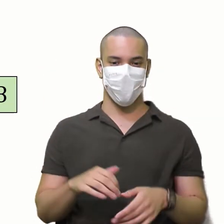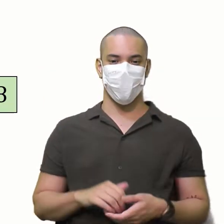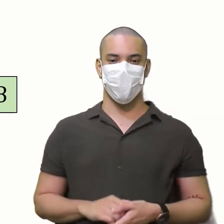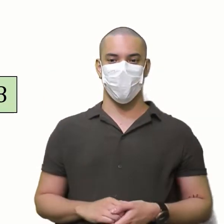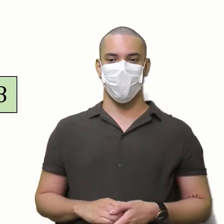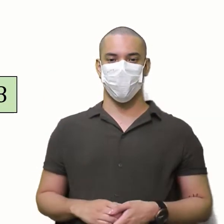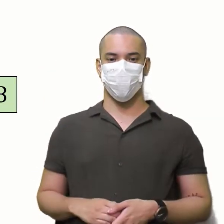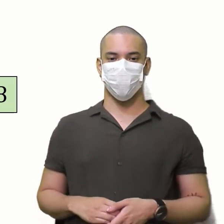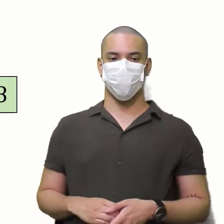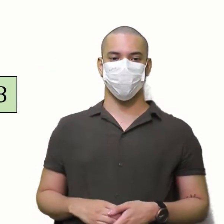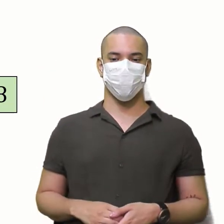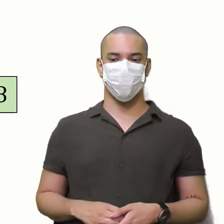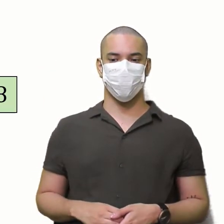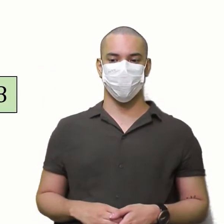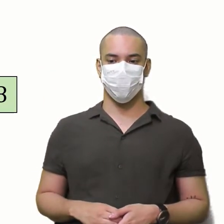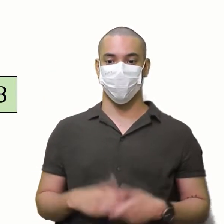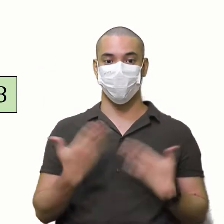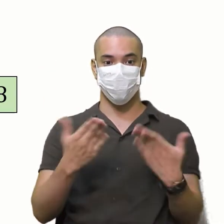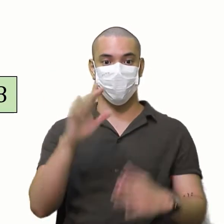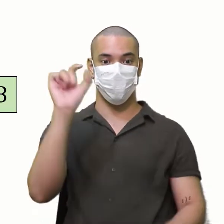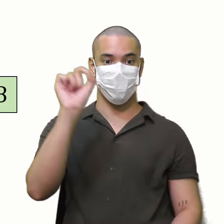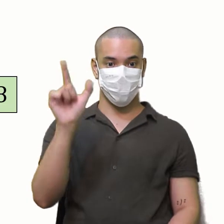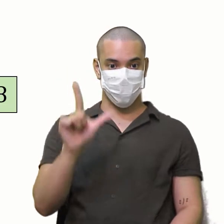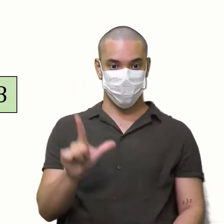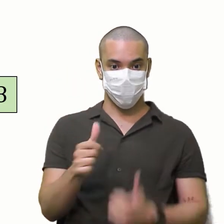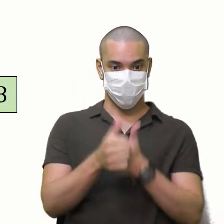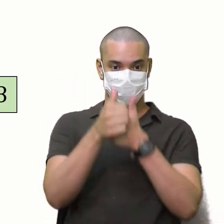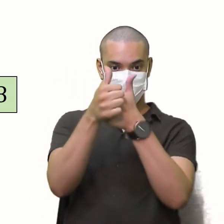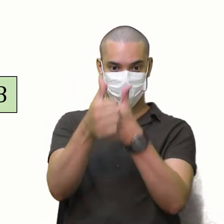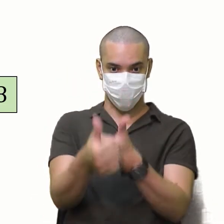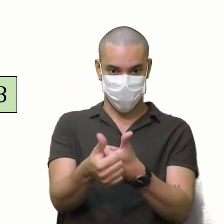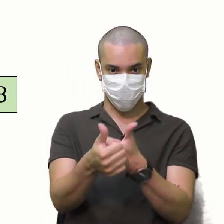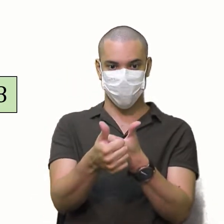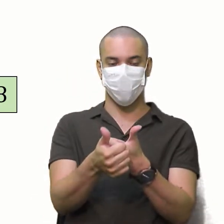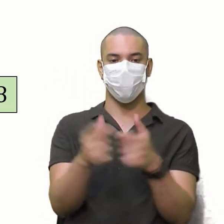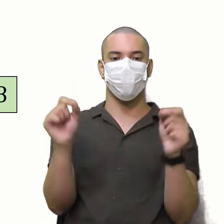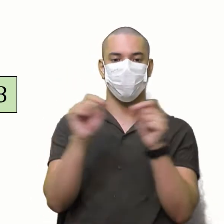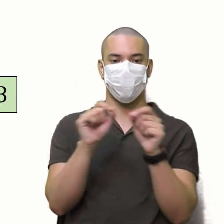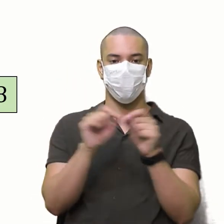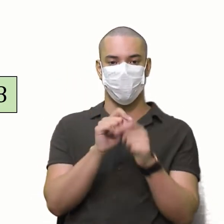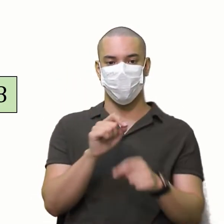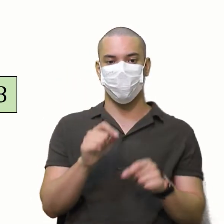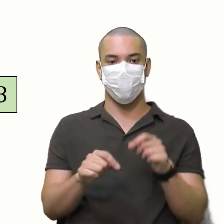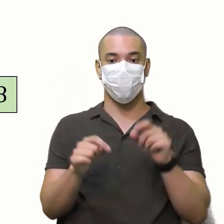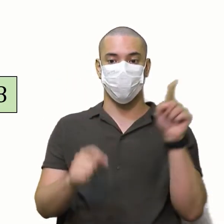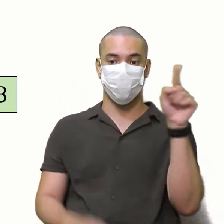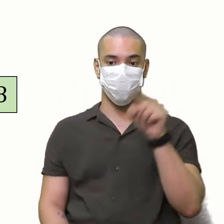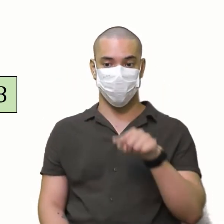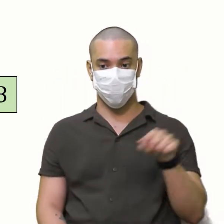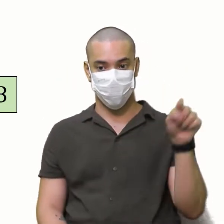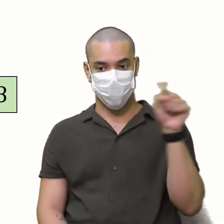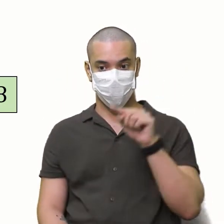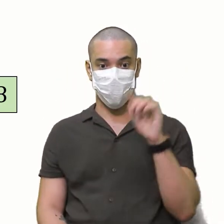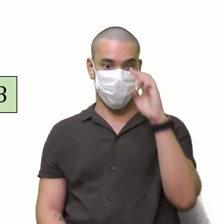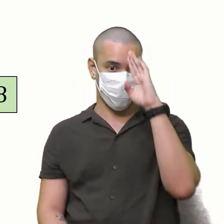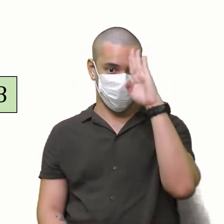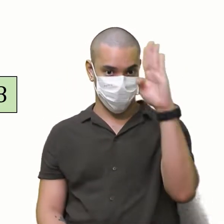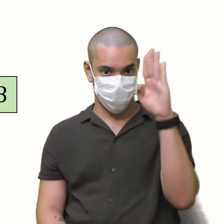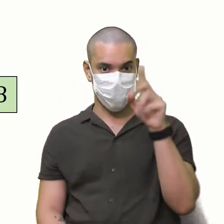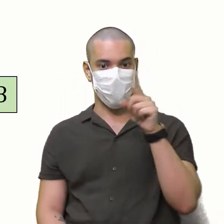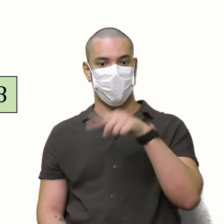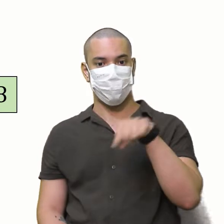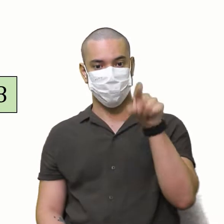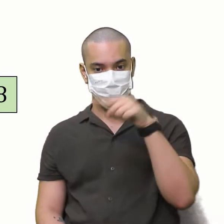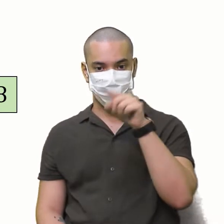Vamos lá Vamos aqui De azulzinho Conforme a seta A gente vai multiplicar A diagonal principal E